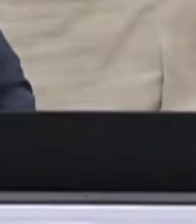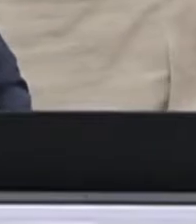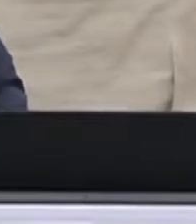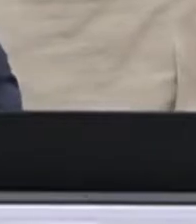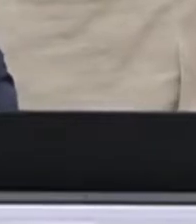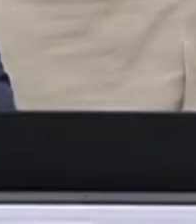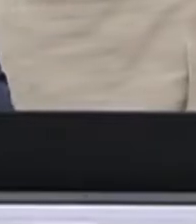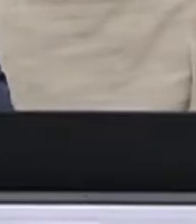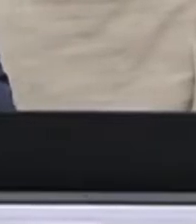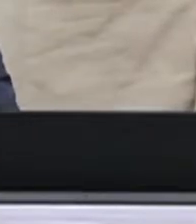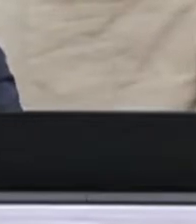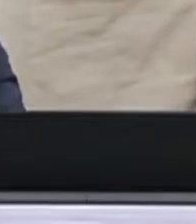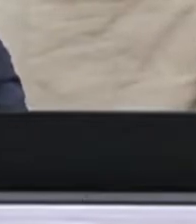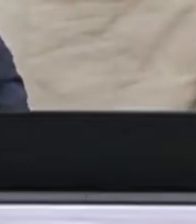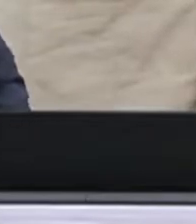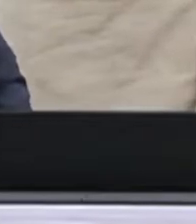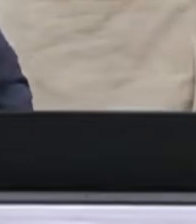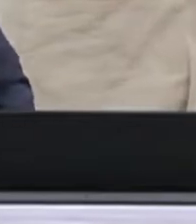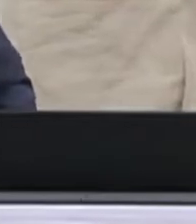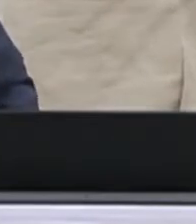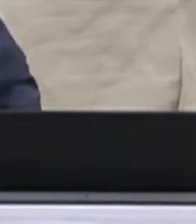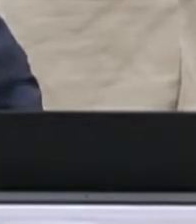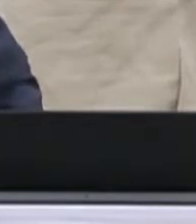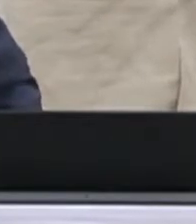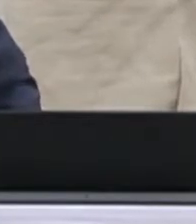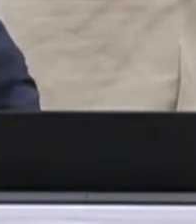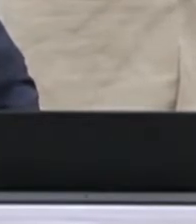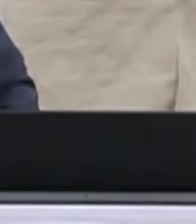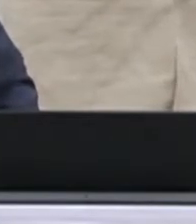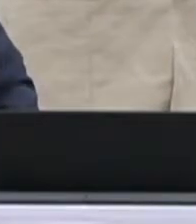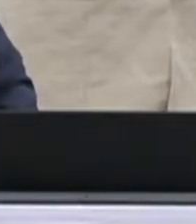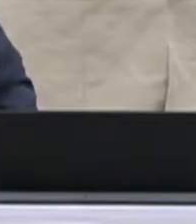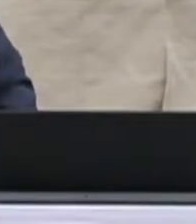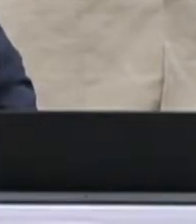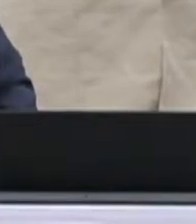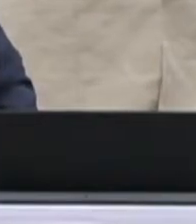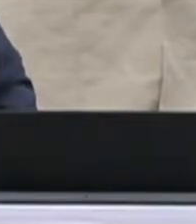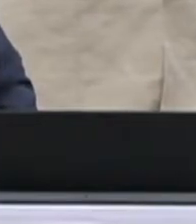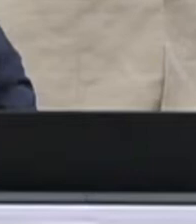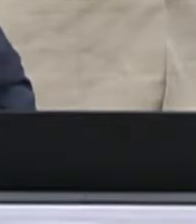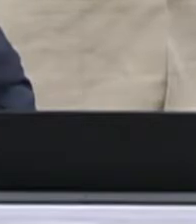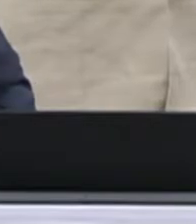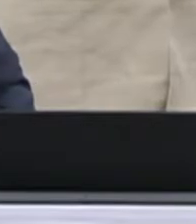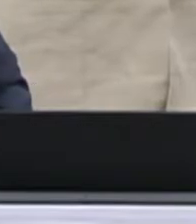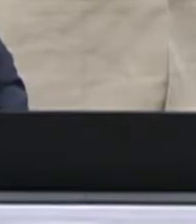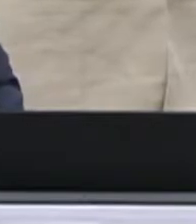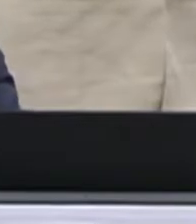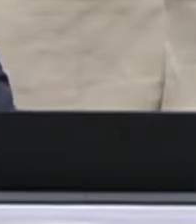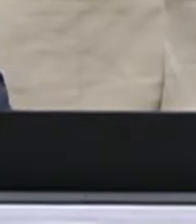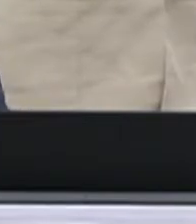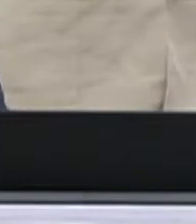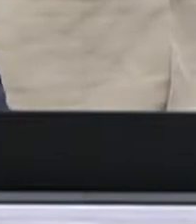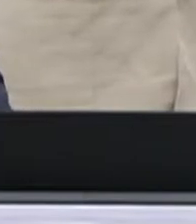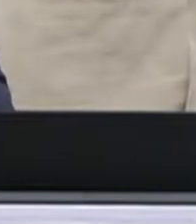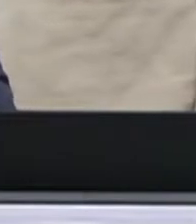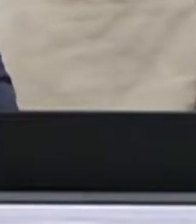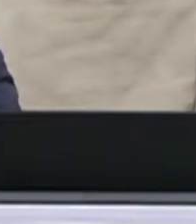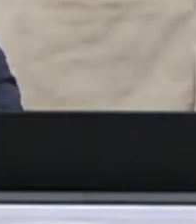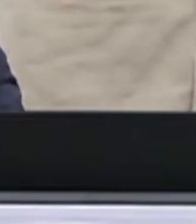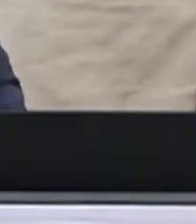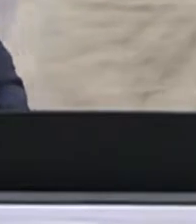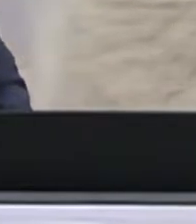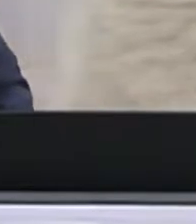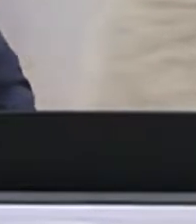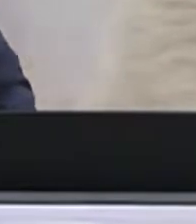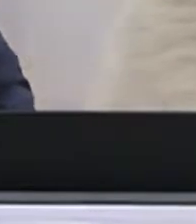Gerais, Maria Joanita, Consultoria Técnica e Federação das Apais de Minas Gerais, Roberto Carlos,